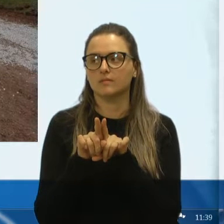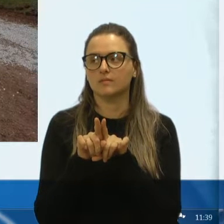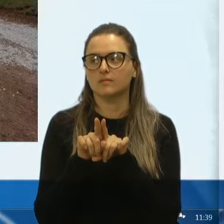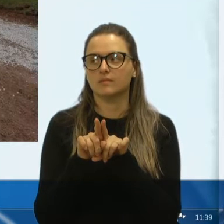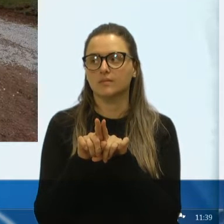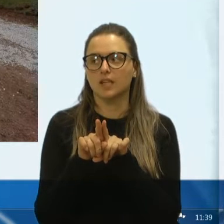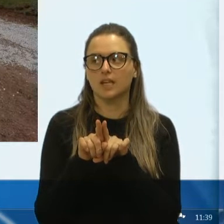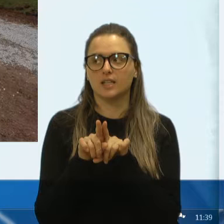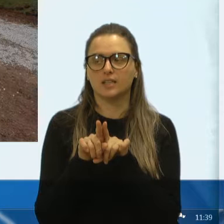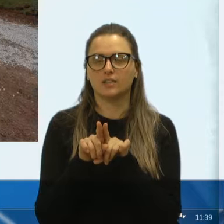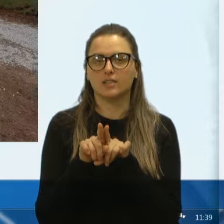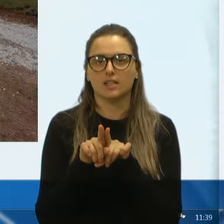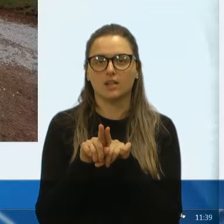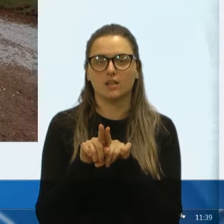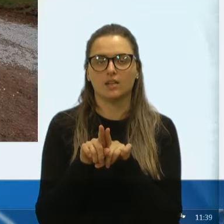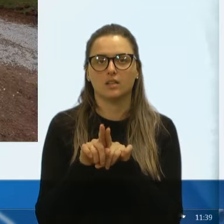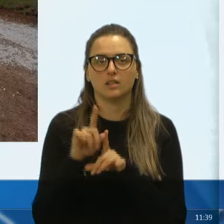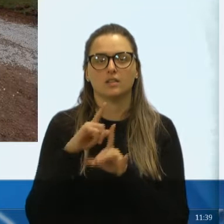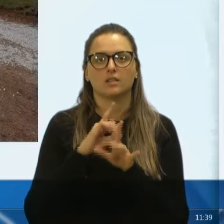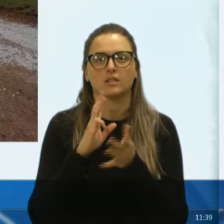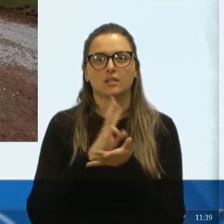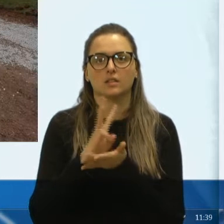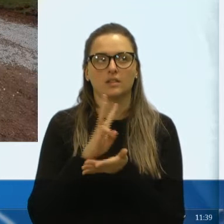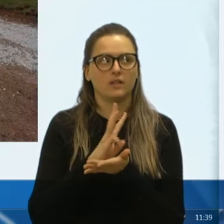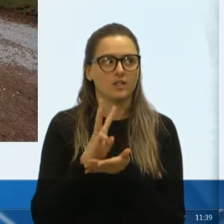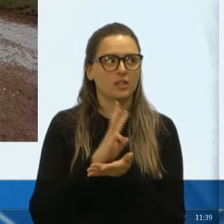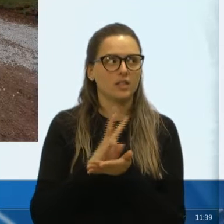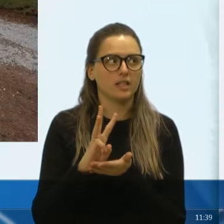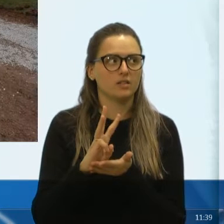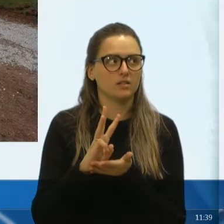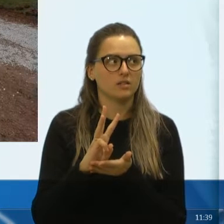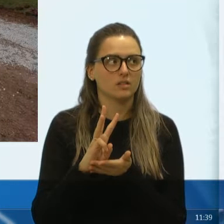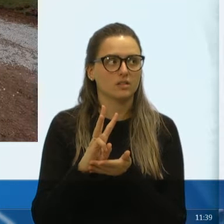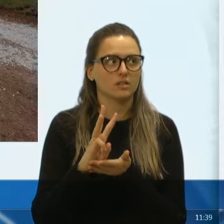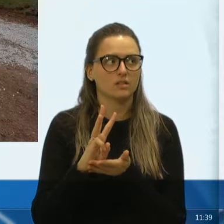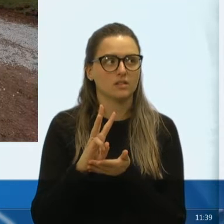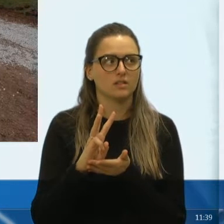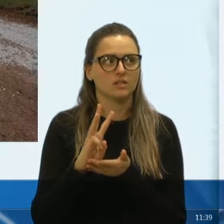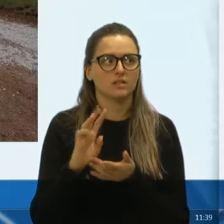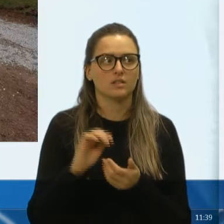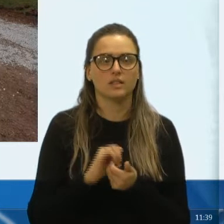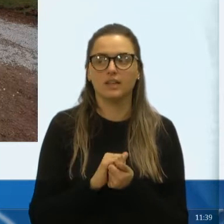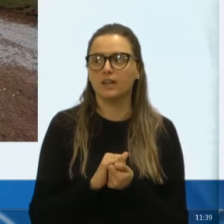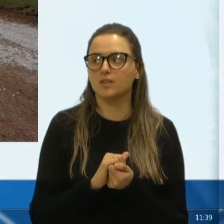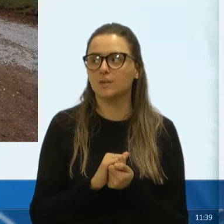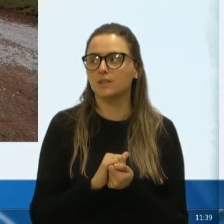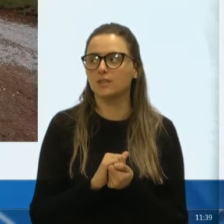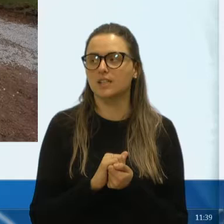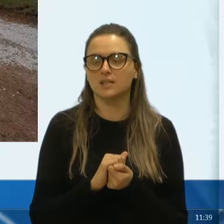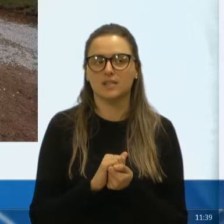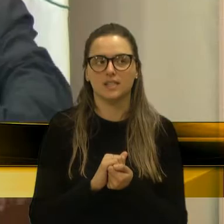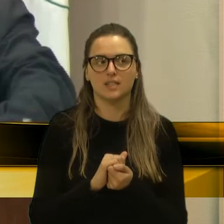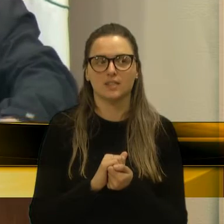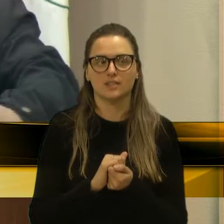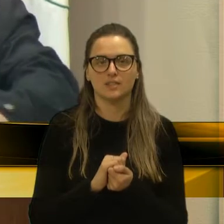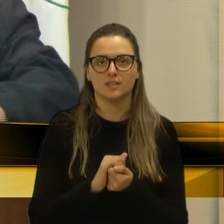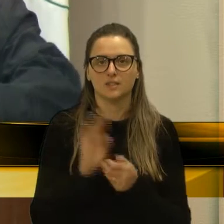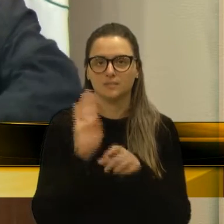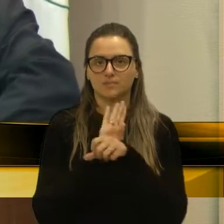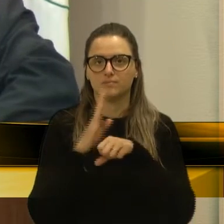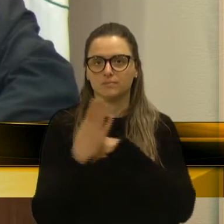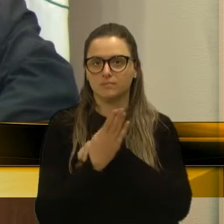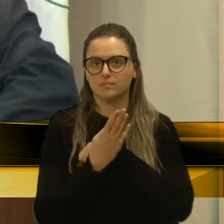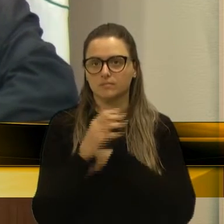Tivemos, através do WhatsApp, um pedido de uma amiga nossa, esposa do nosso grande amigo Ibra, lá do bairro